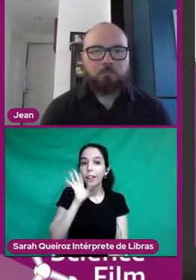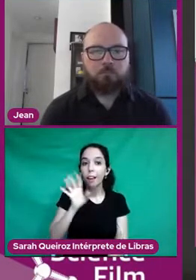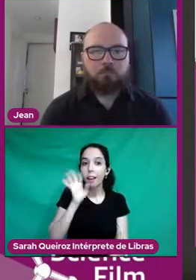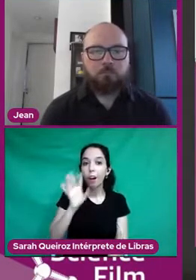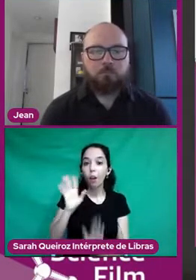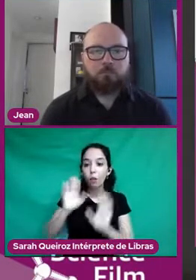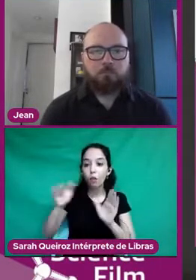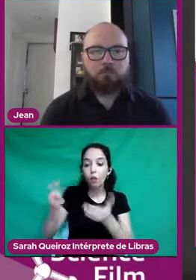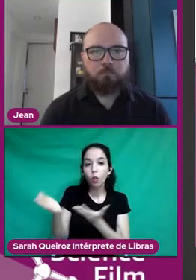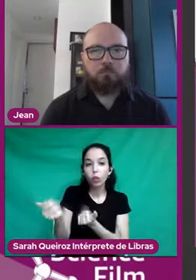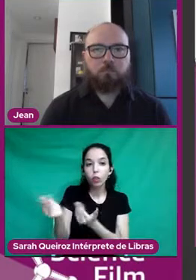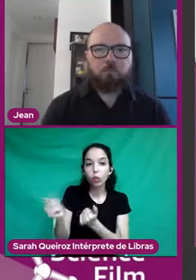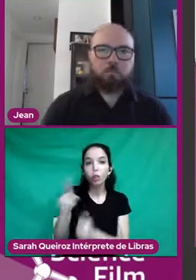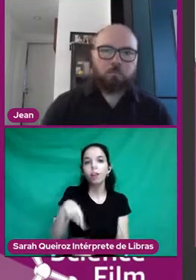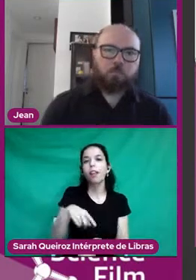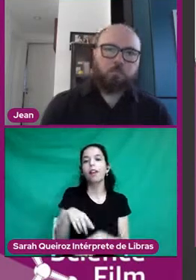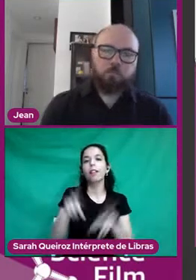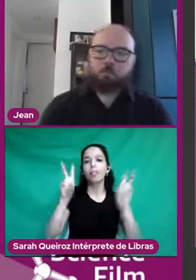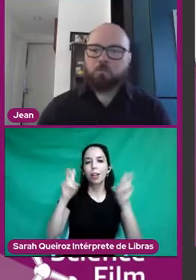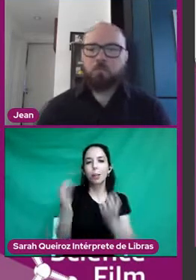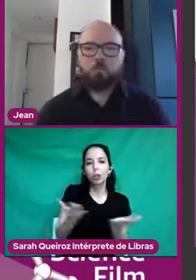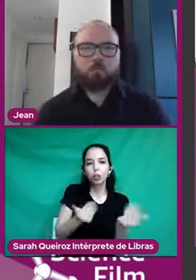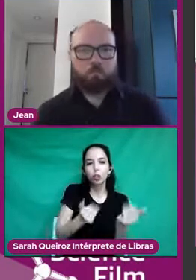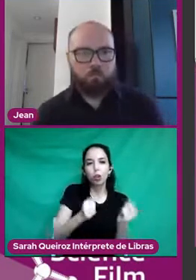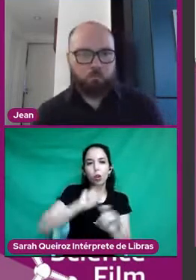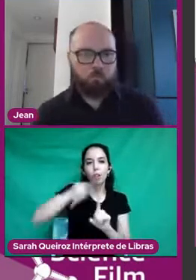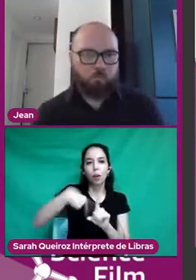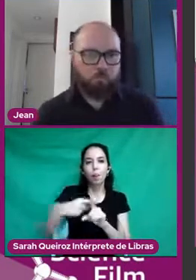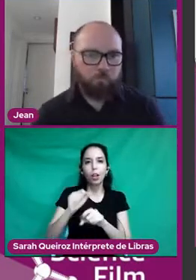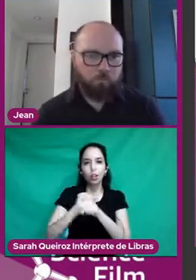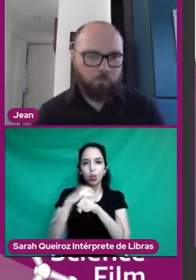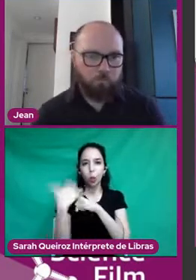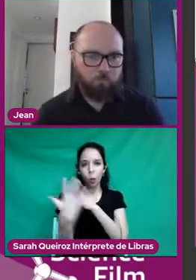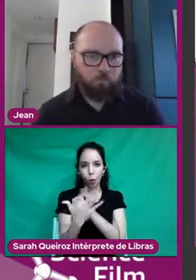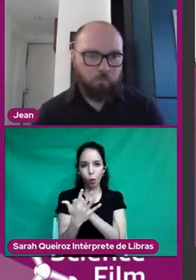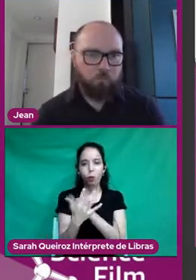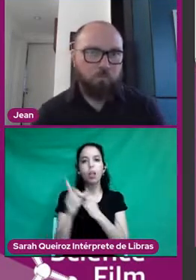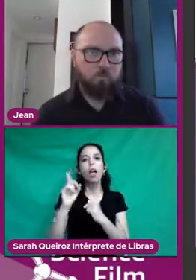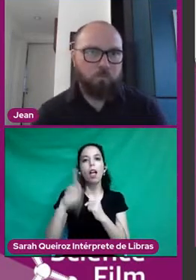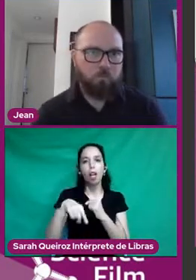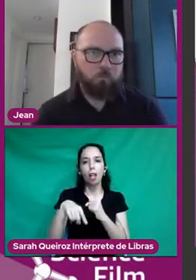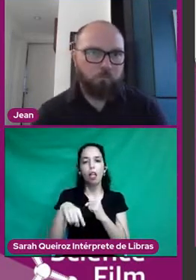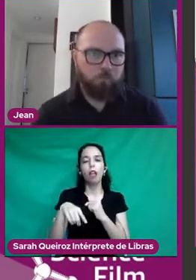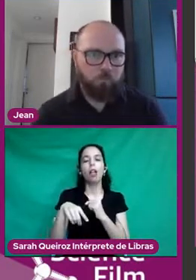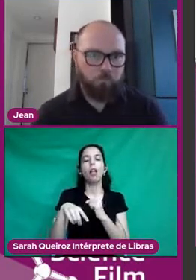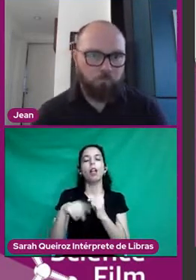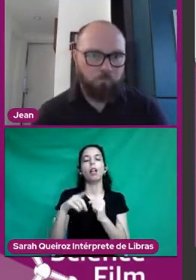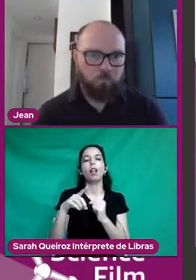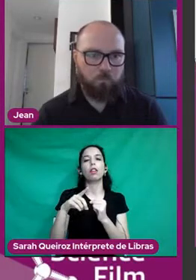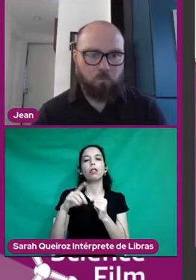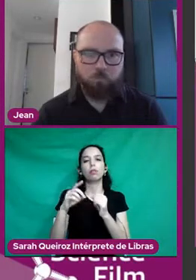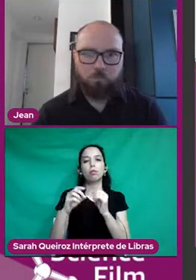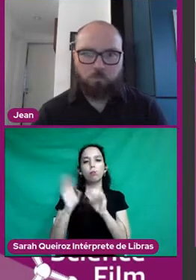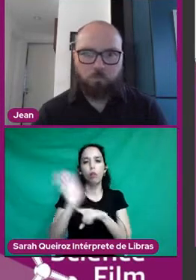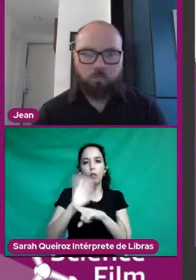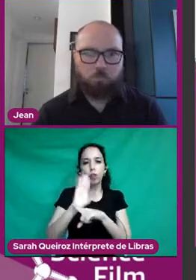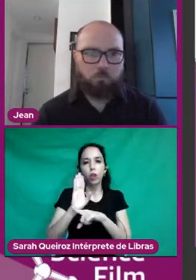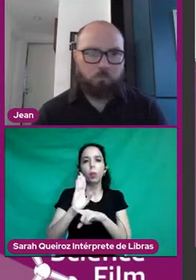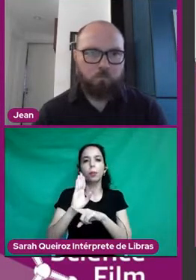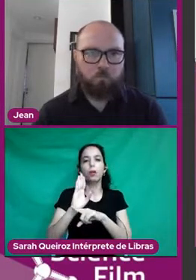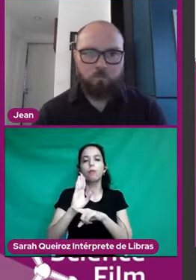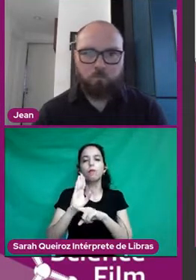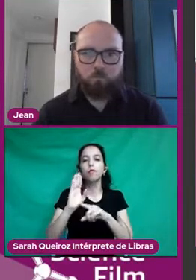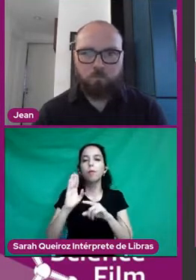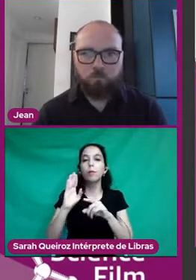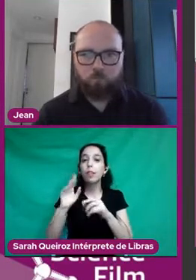Jovens e o Corona, que é um documentário que foi feito em jovens de vários países do